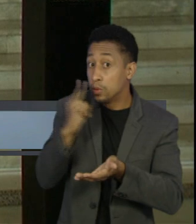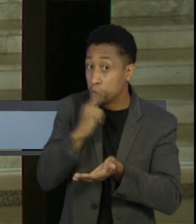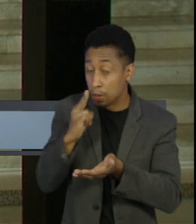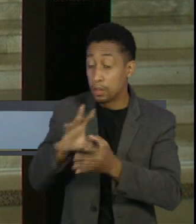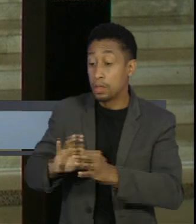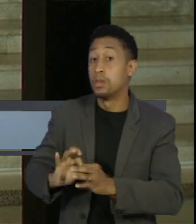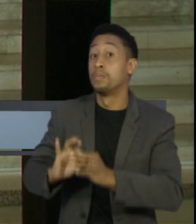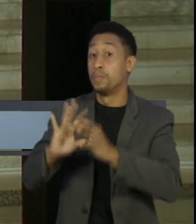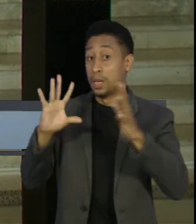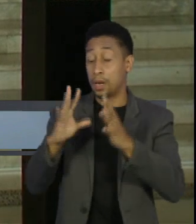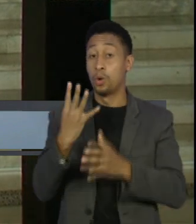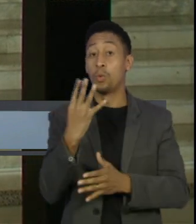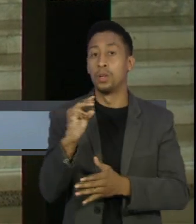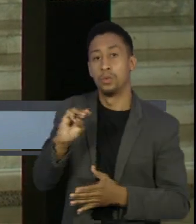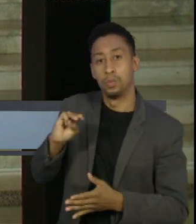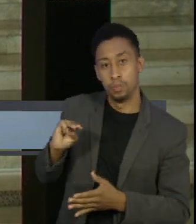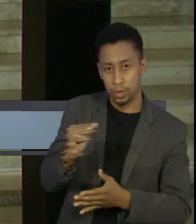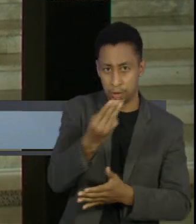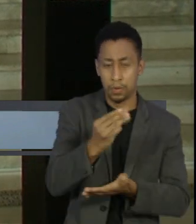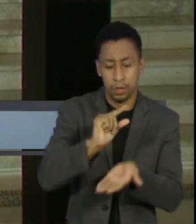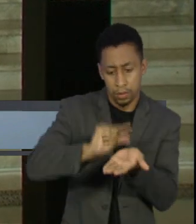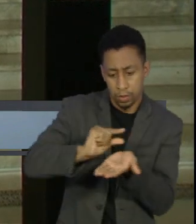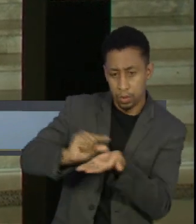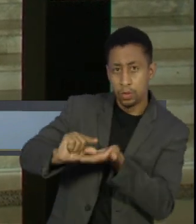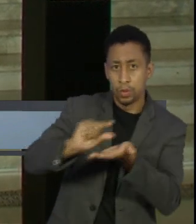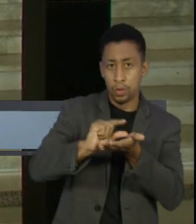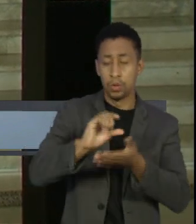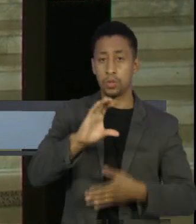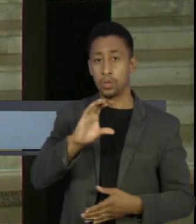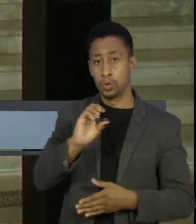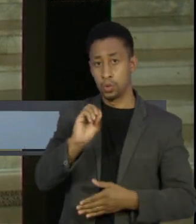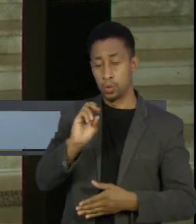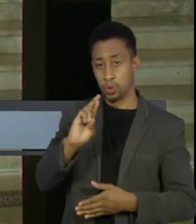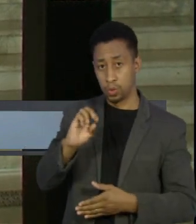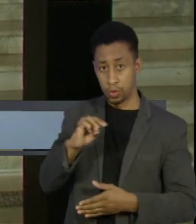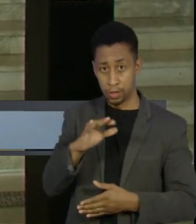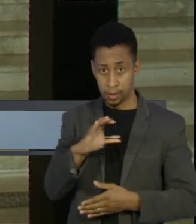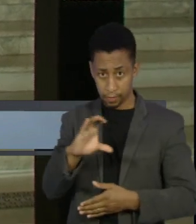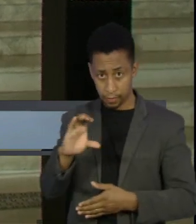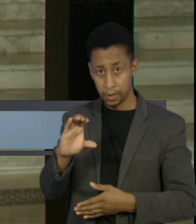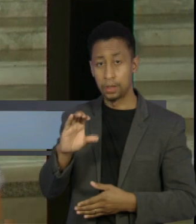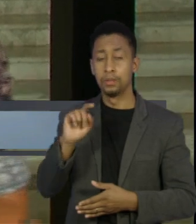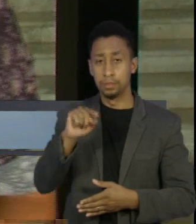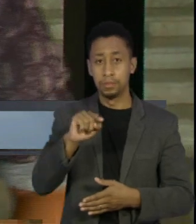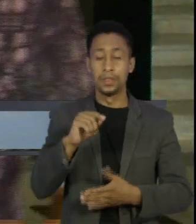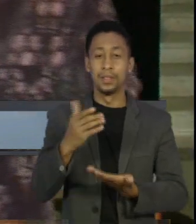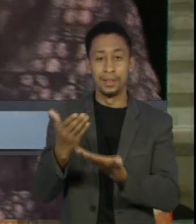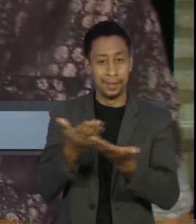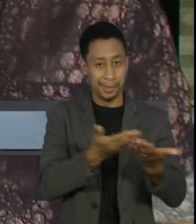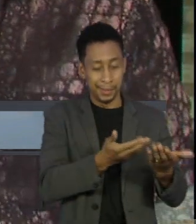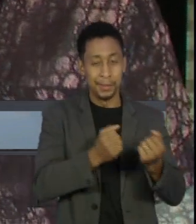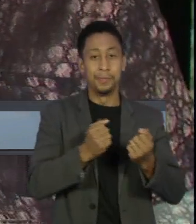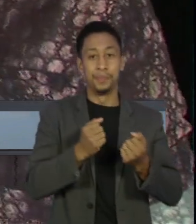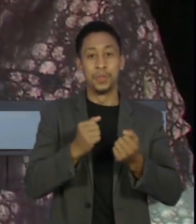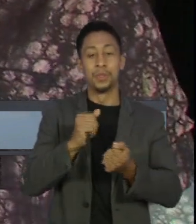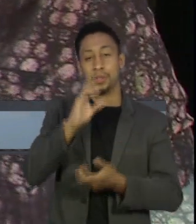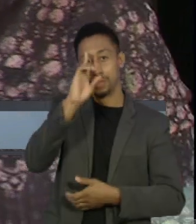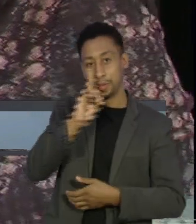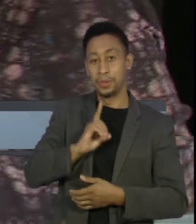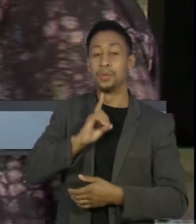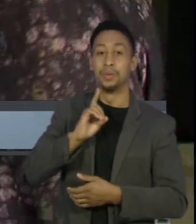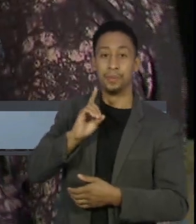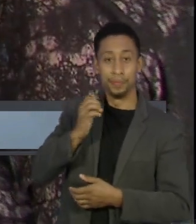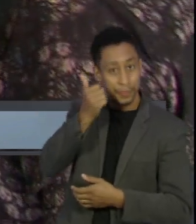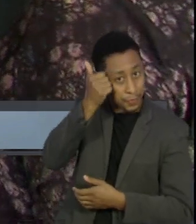Coronavac, doses que foram fabricadas aqui no Brasil. Ao meu lado está o doutor Dimas Covas, que é diretor do Instituto